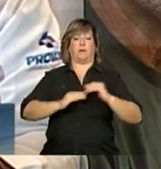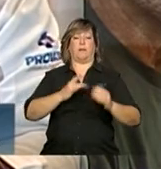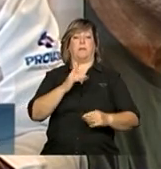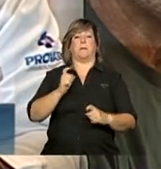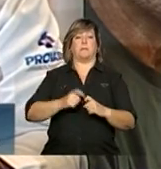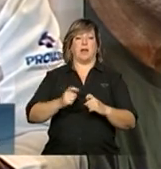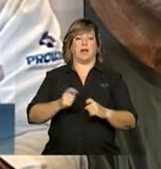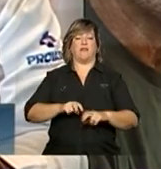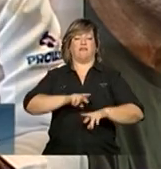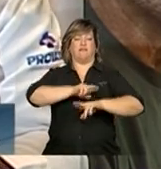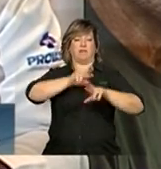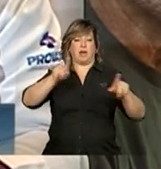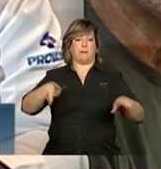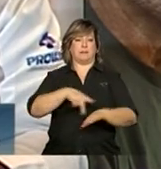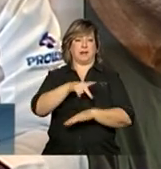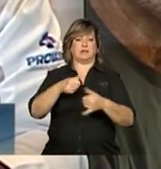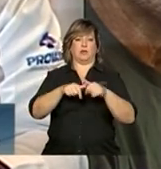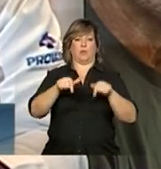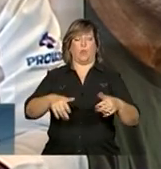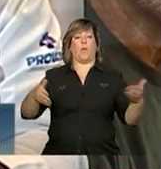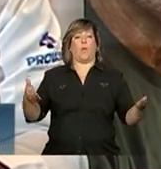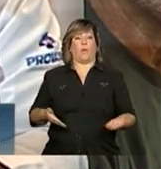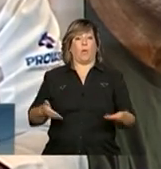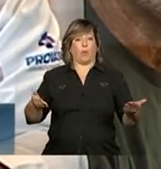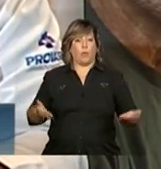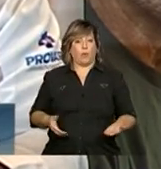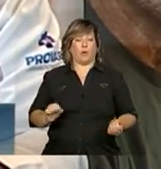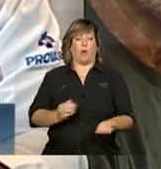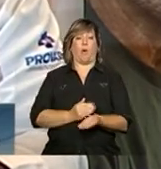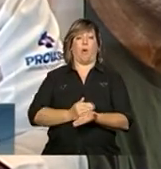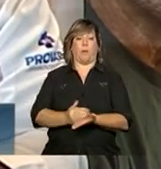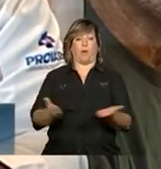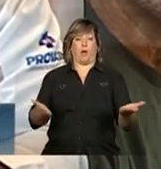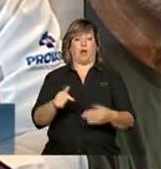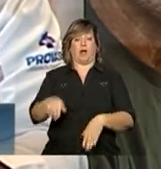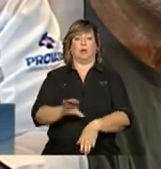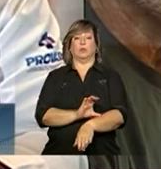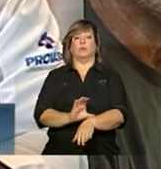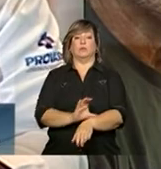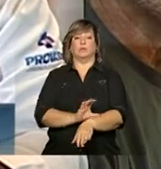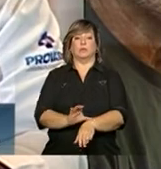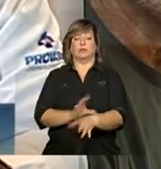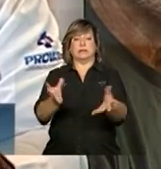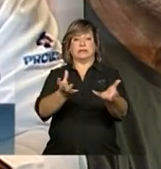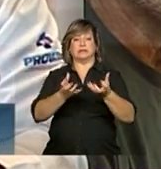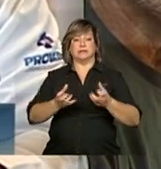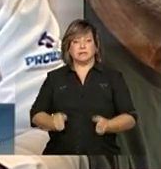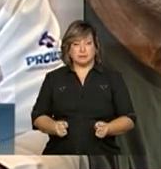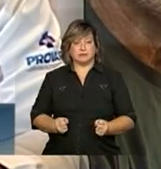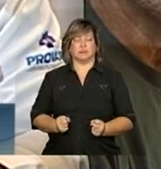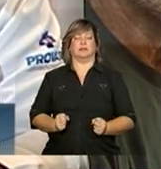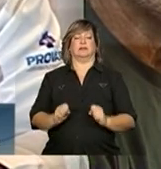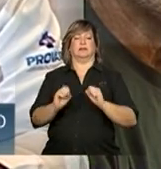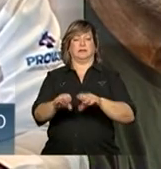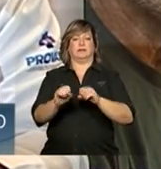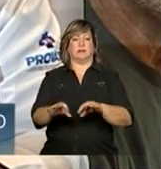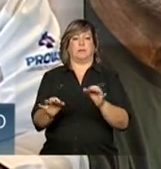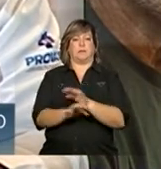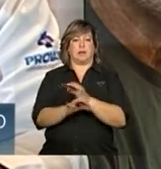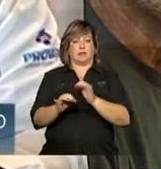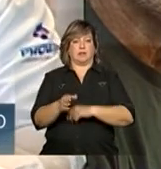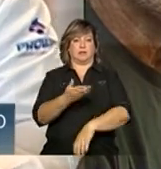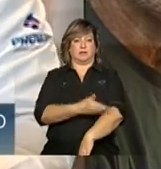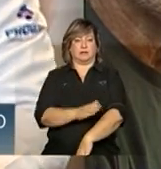de vários países que estão aqui para ter início a esse curso de acolhimento, capacitação durante essas